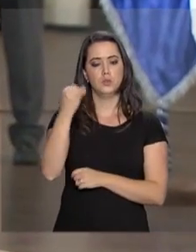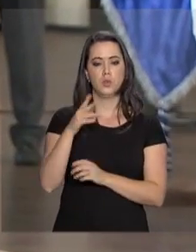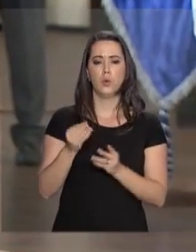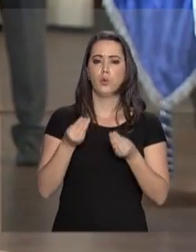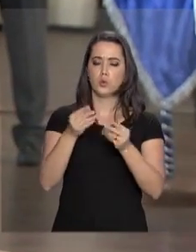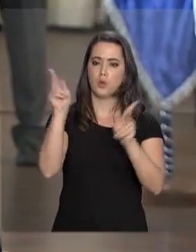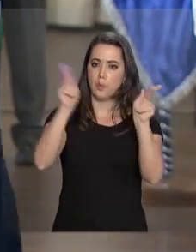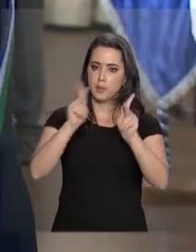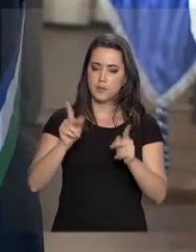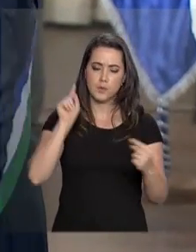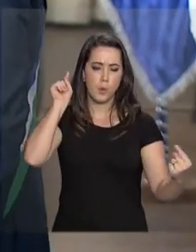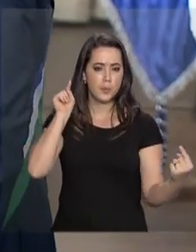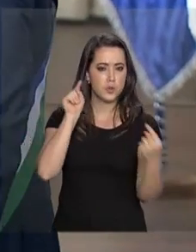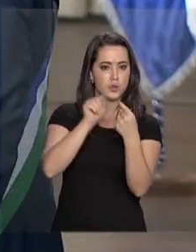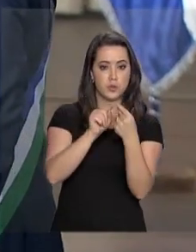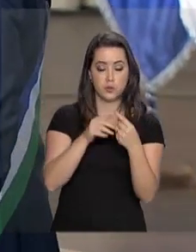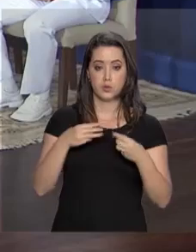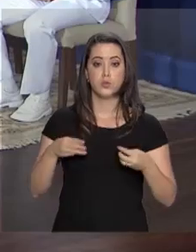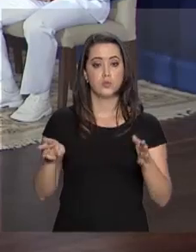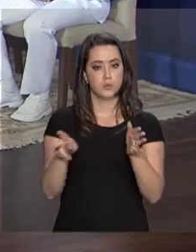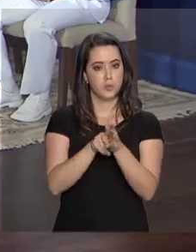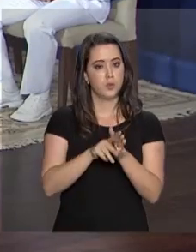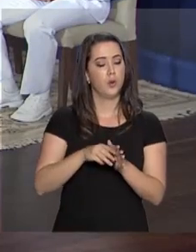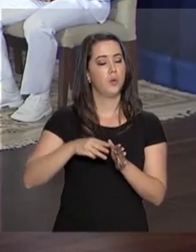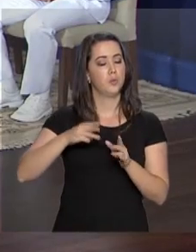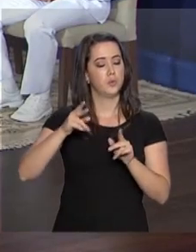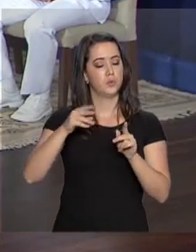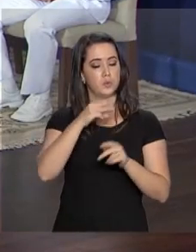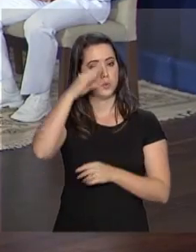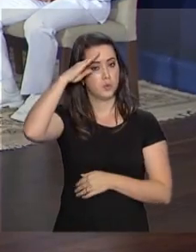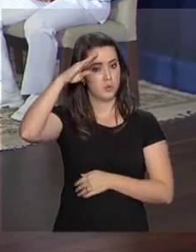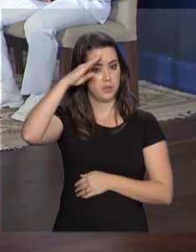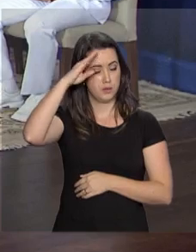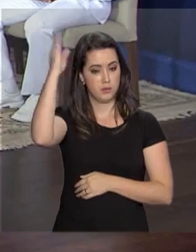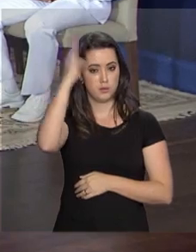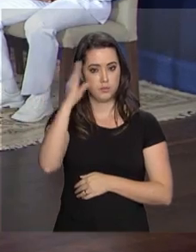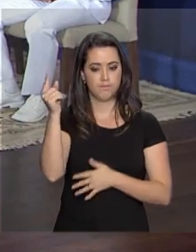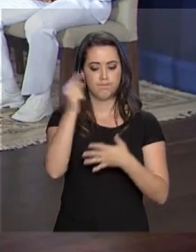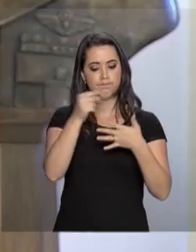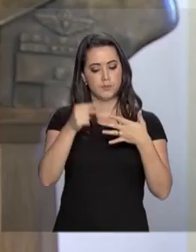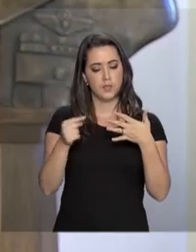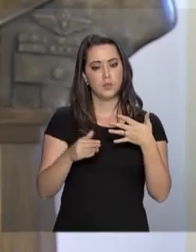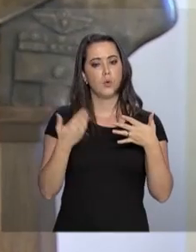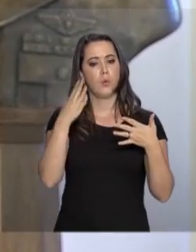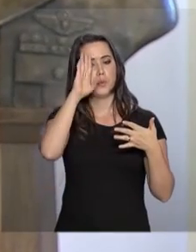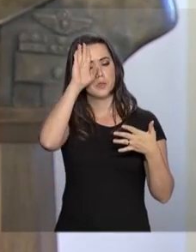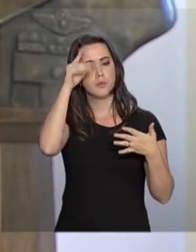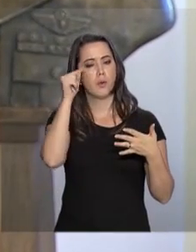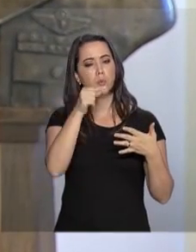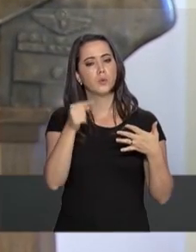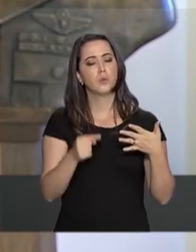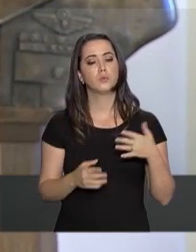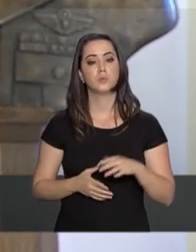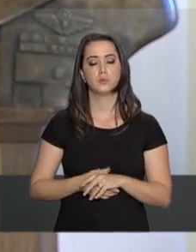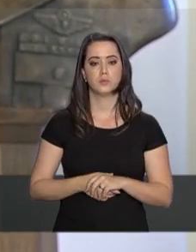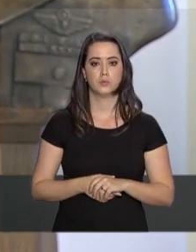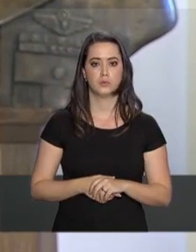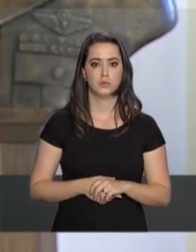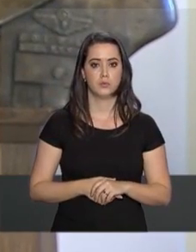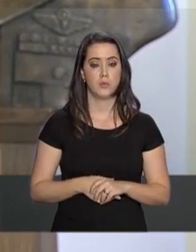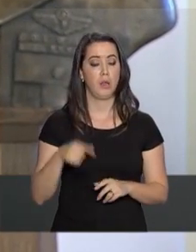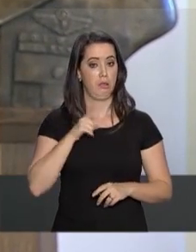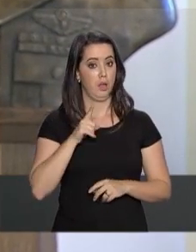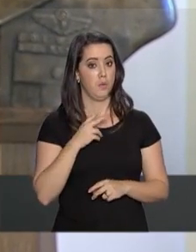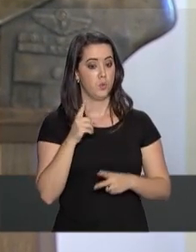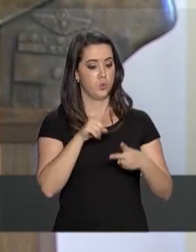a paz continua sendo o objetivo dos militares do Brasil e listou as prioridades do Ministério. Nossas prioridades iniciais são duas.